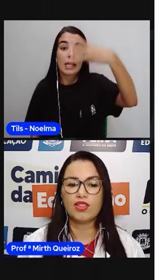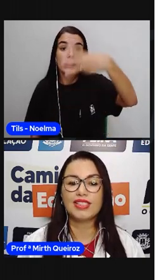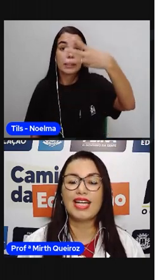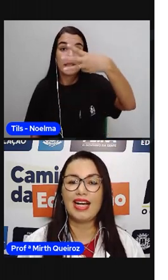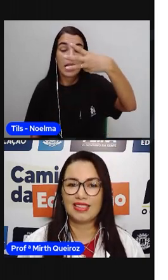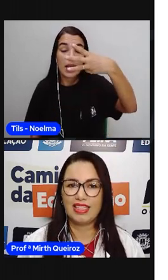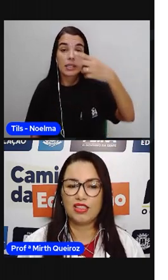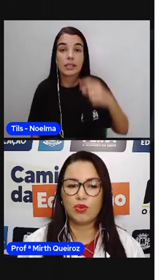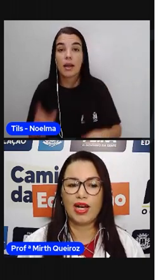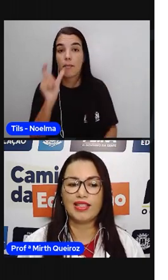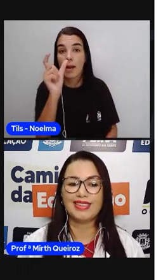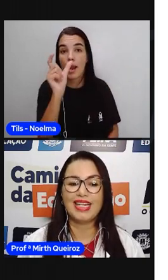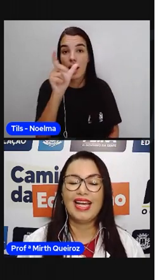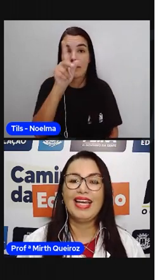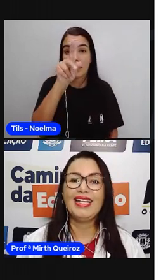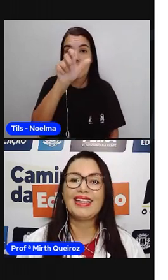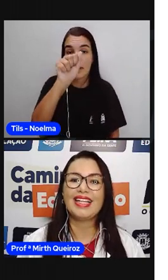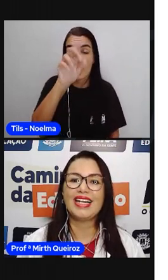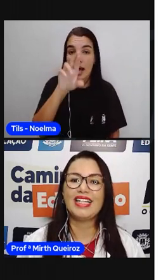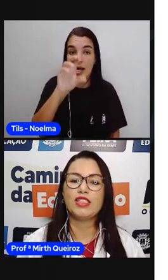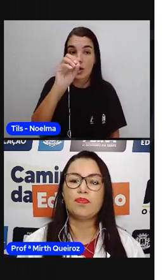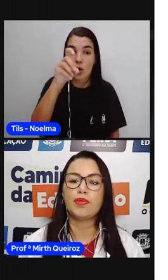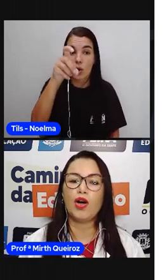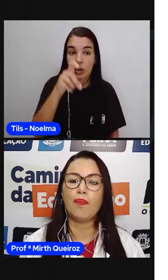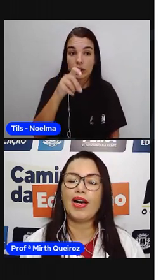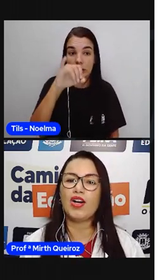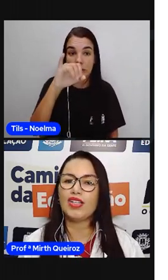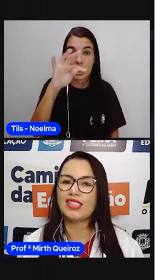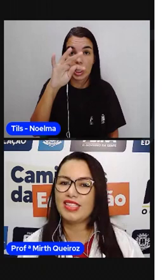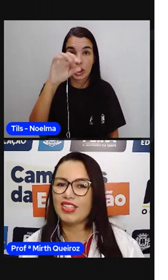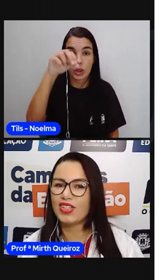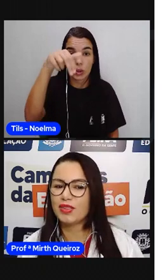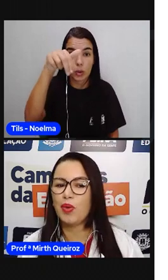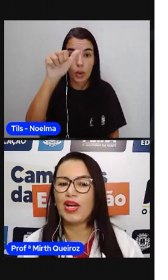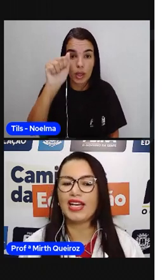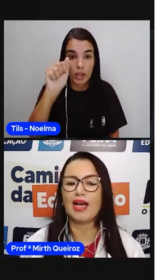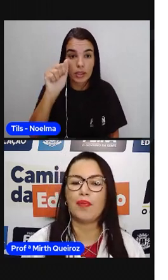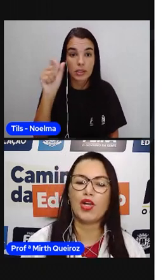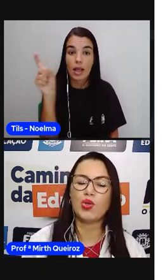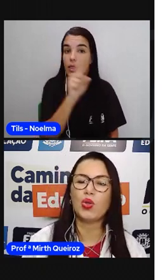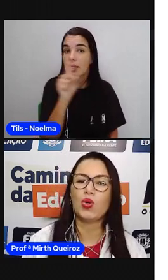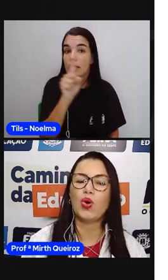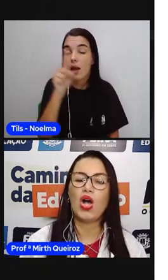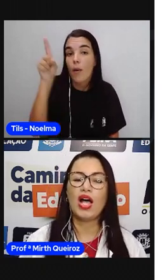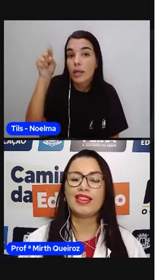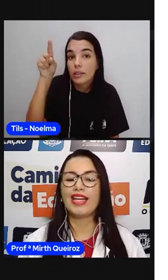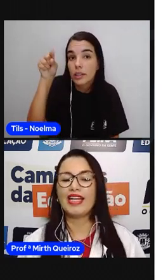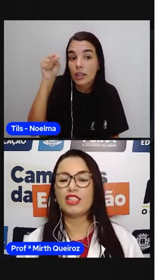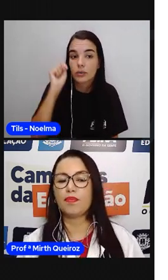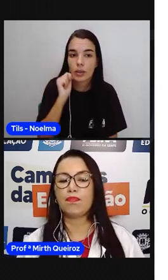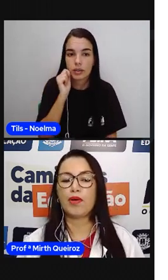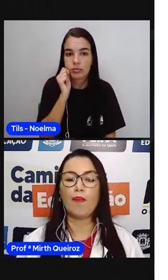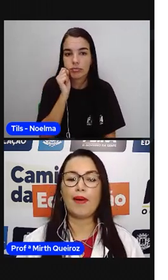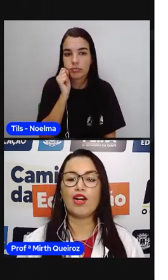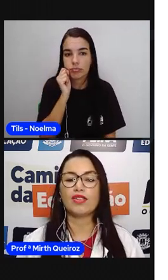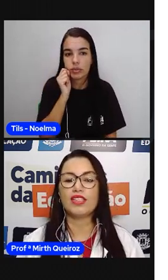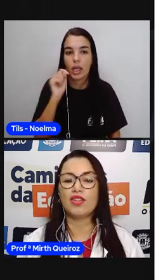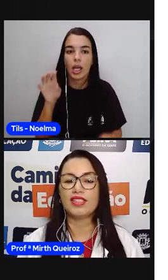paroxítonas acentuadas e três paroxítonas. Por que a Prana colocou três